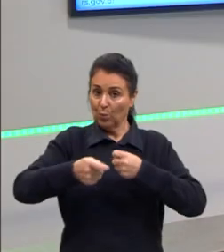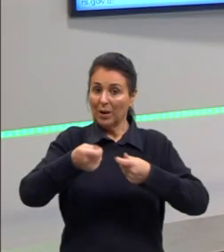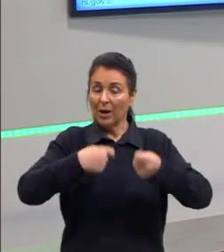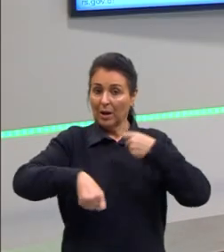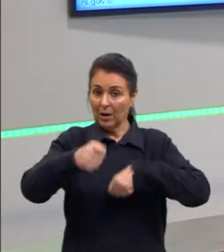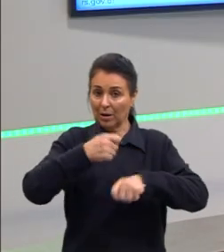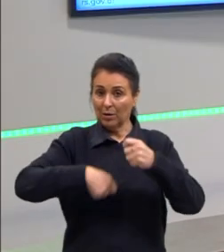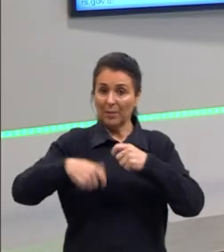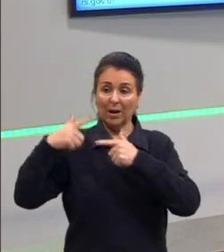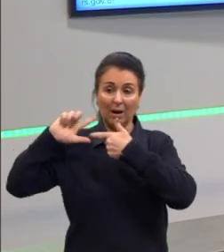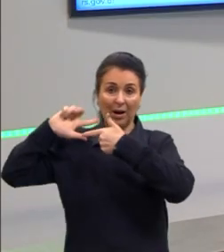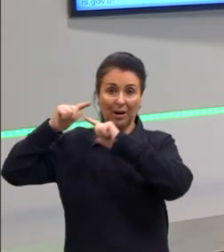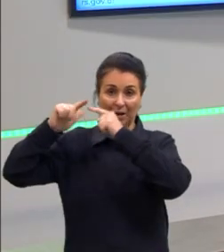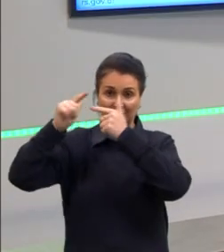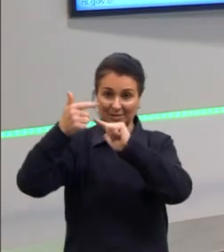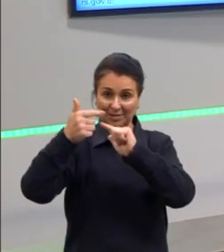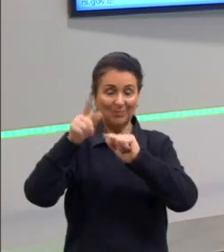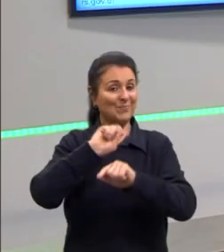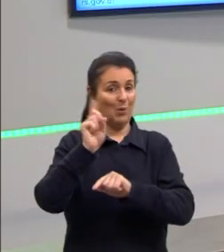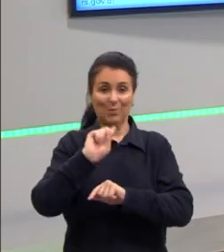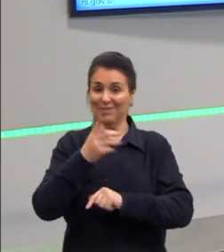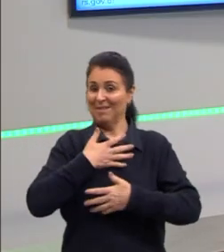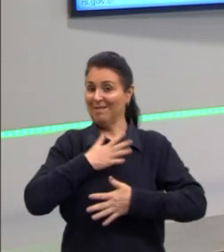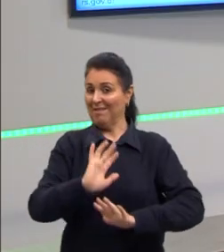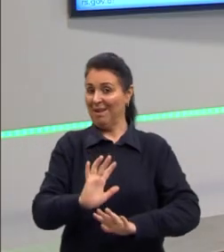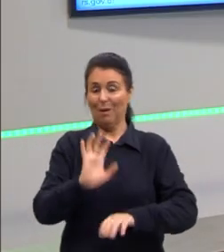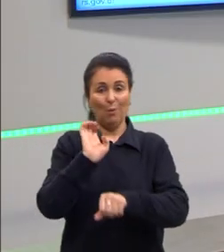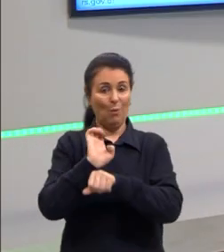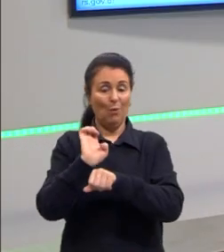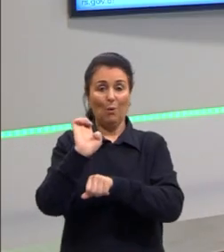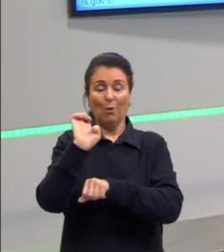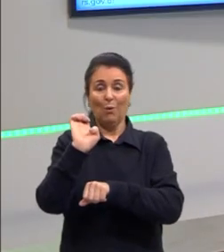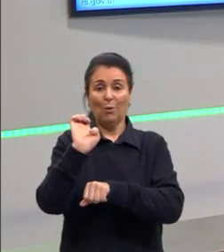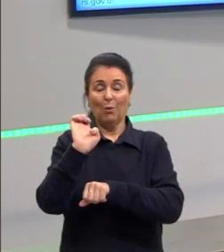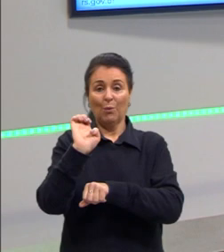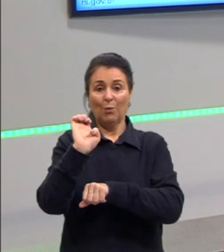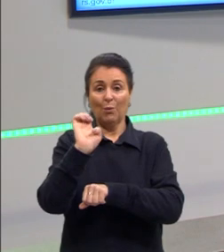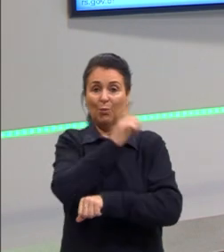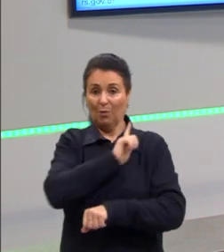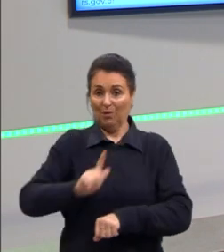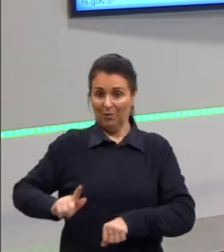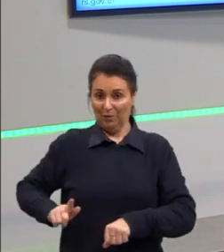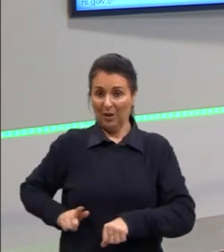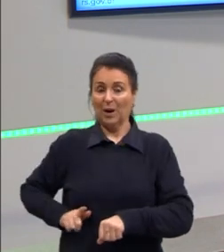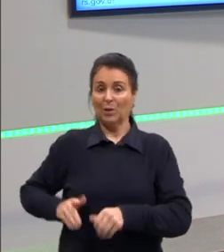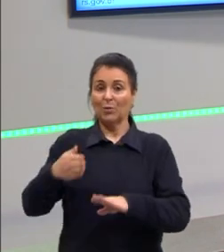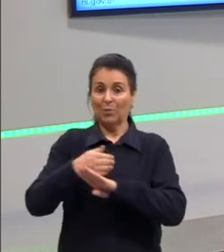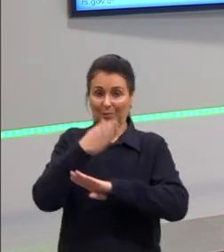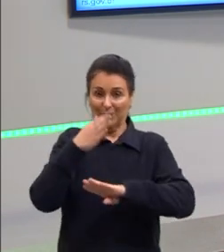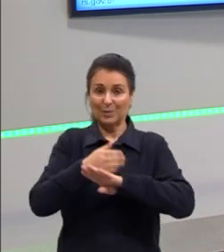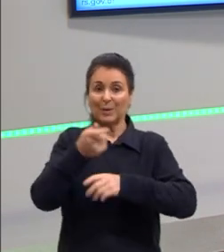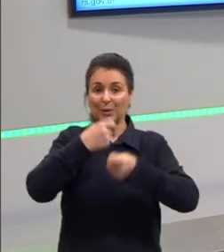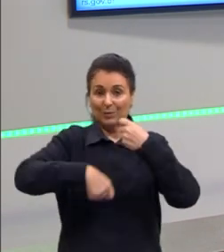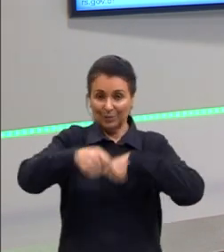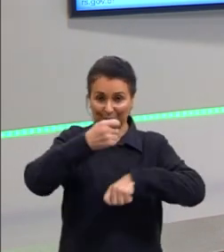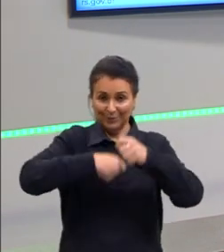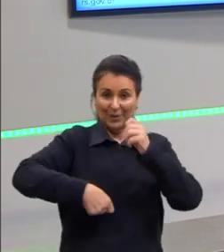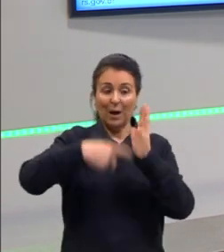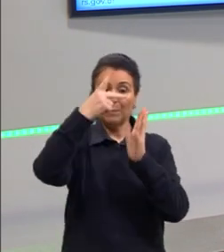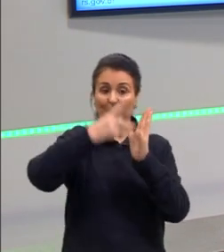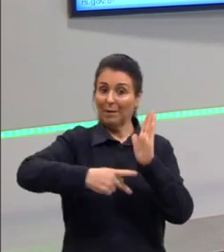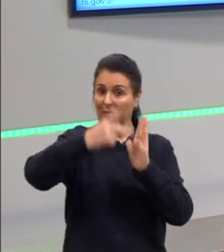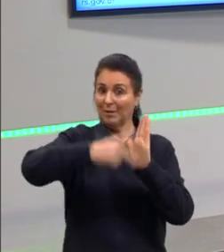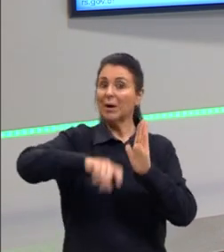regulação do Estado, é o neoliberalismo. Vocês veem história muito relacionada a isso. E a planificada é o Estado dizendo,